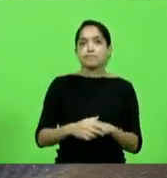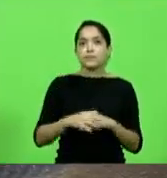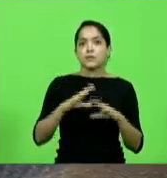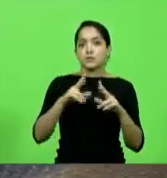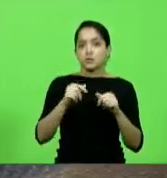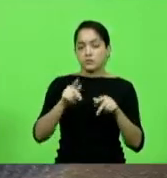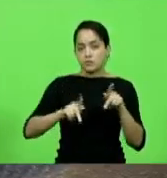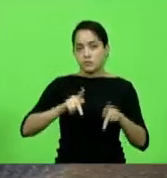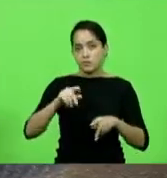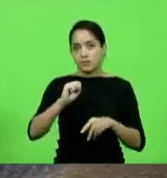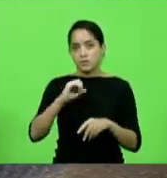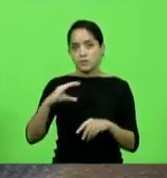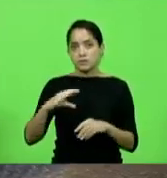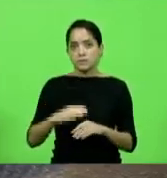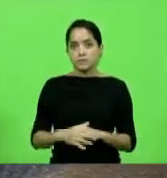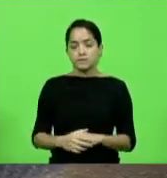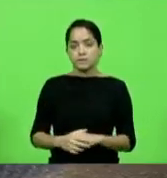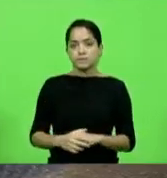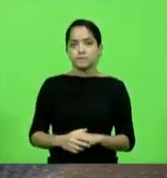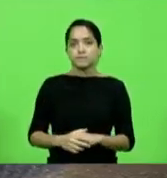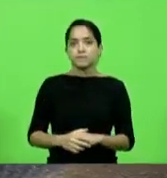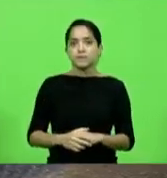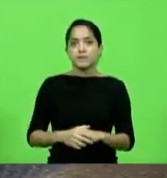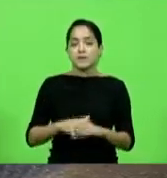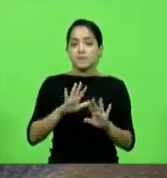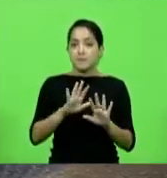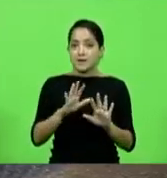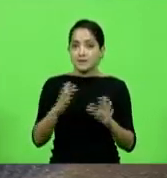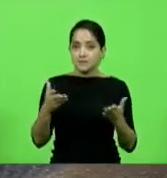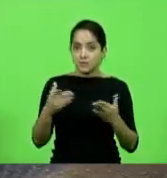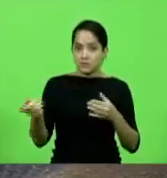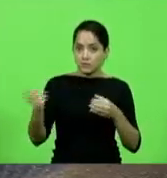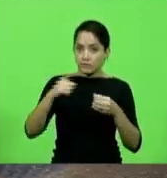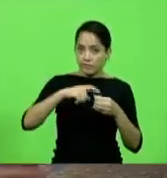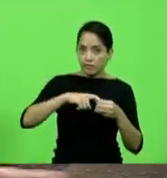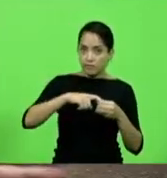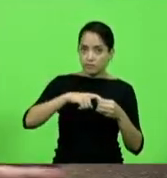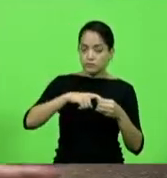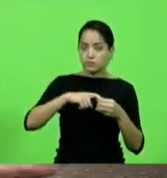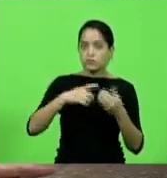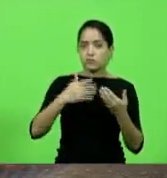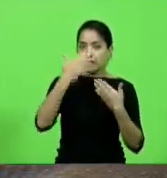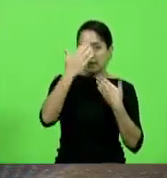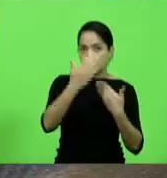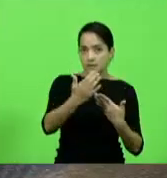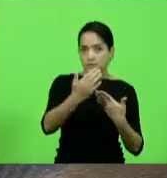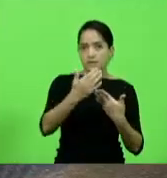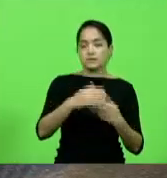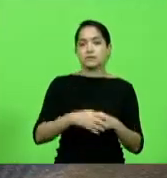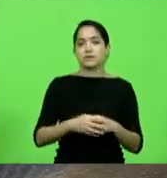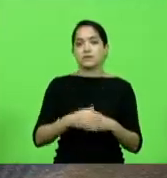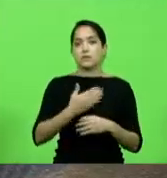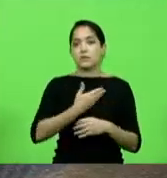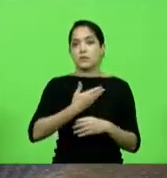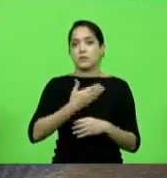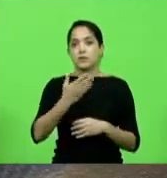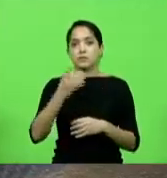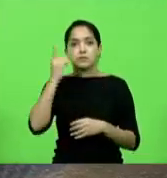catarinenses retorno a esta casa agradecendo o meu colega deputado